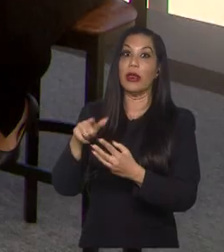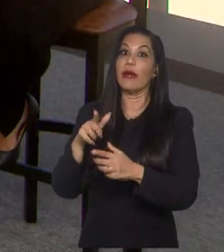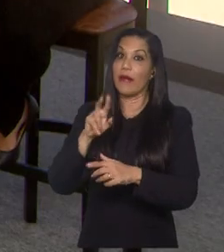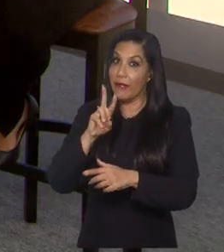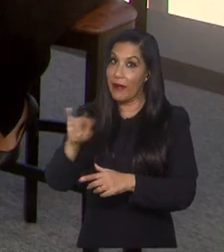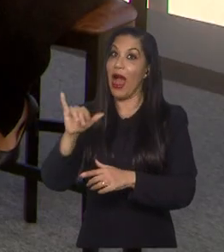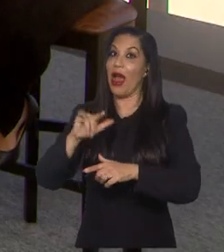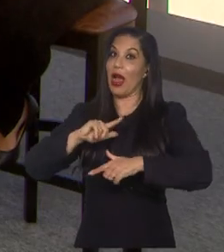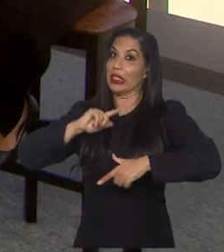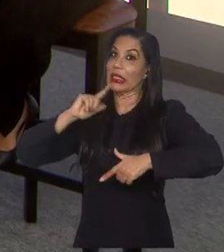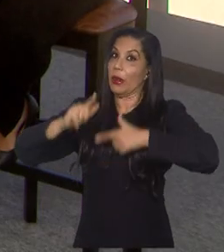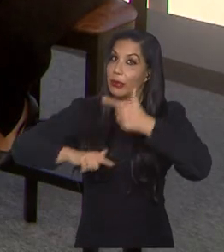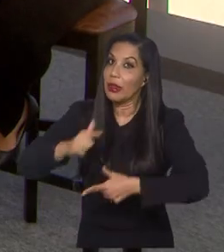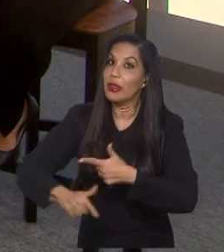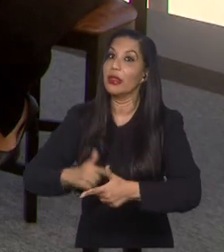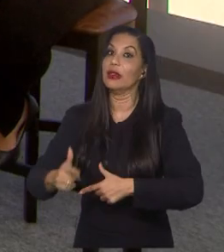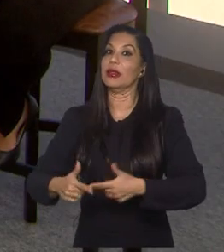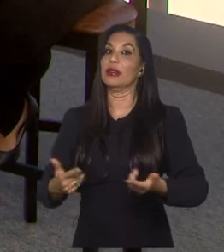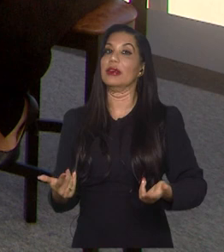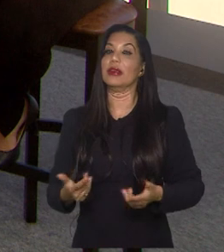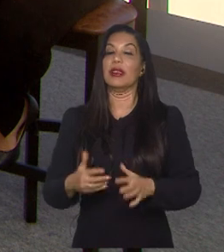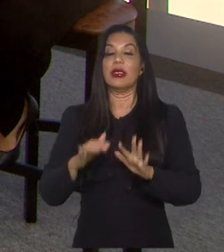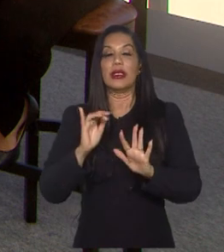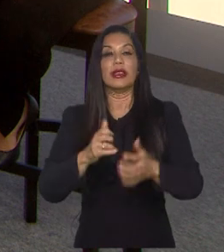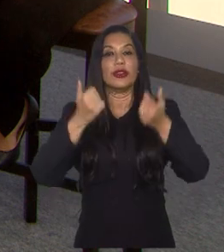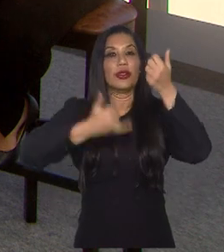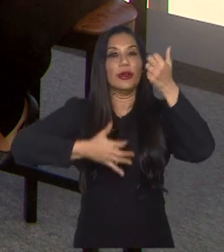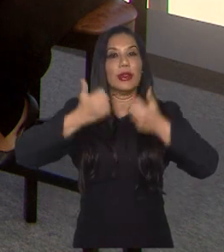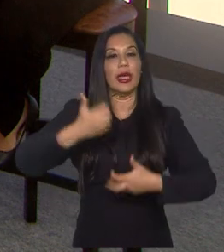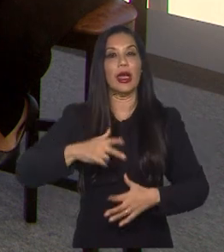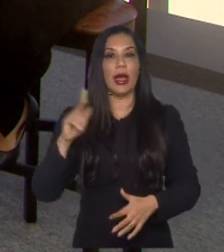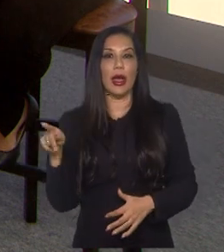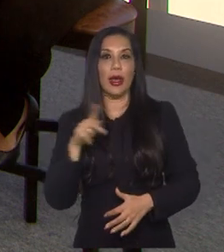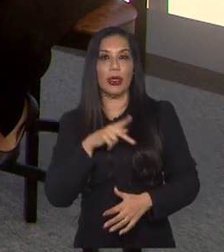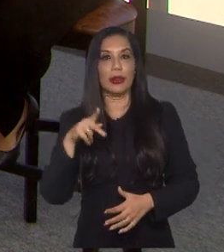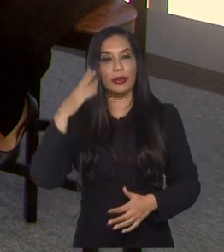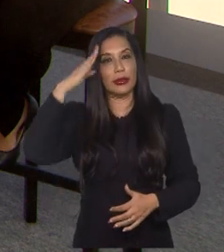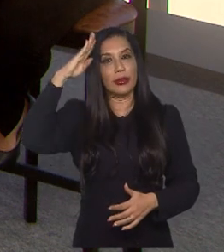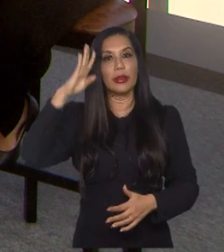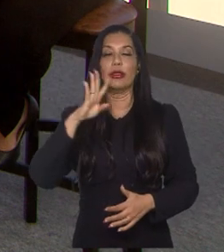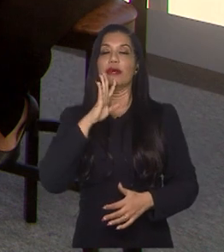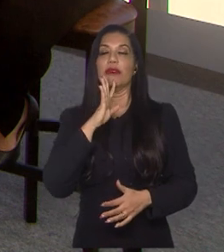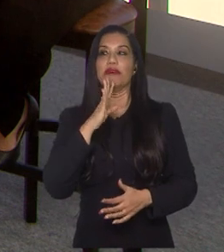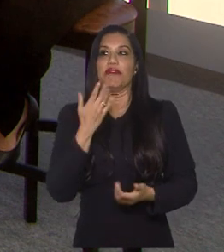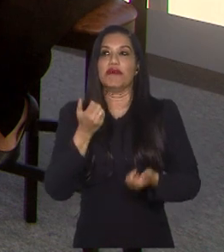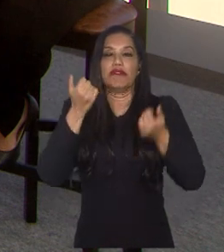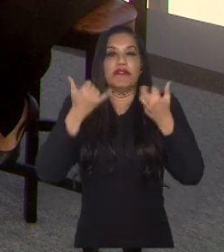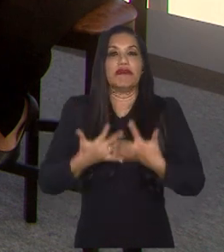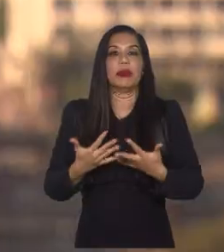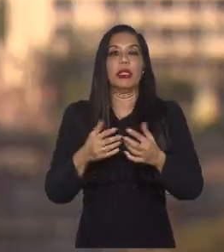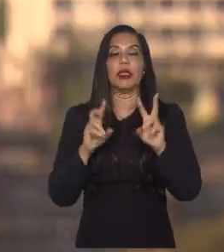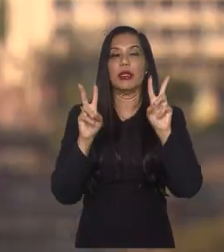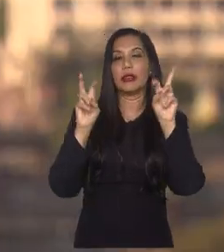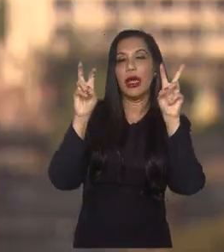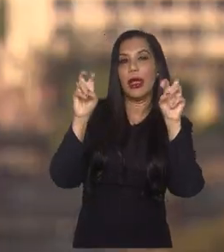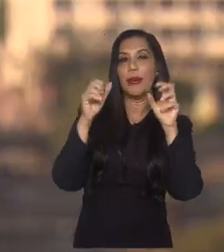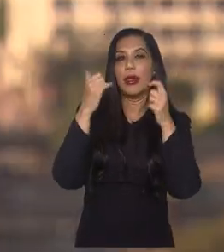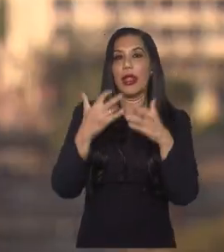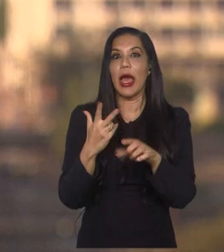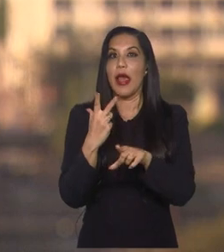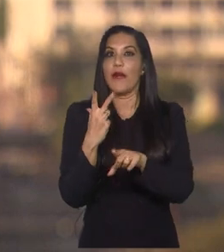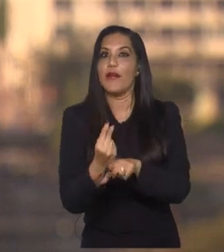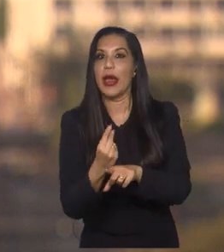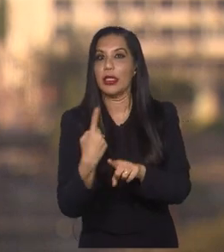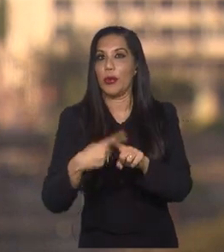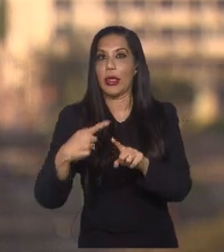ali, né? Tem até uma fala da Fera Pau, que é a técnica da Irlanda, que me chamou muita atenção, que fala sobre isso. Ela vence não